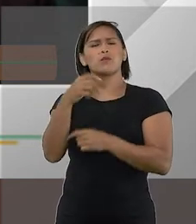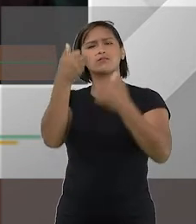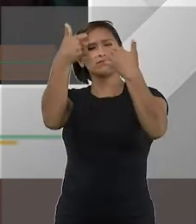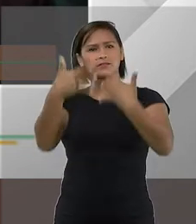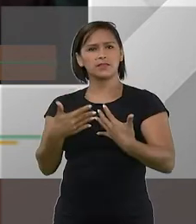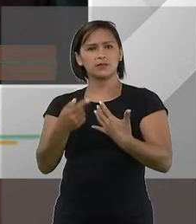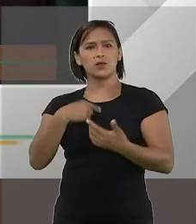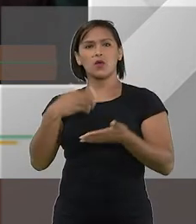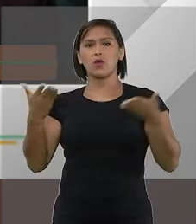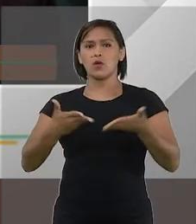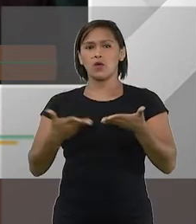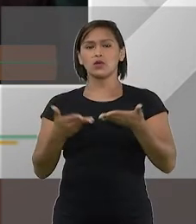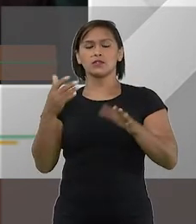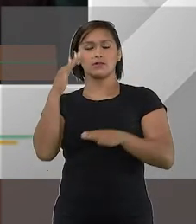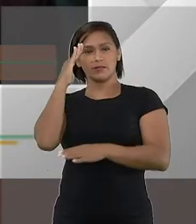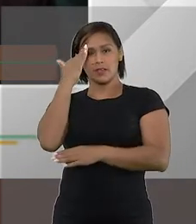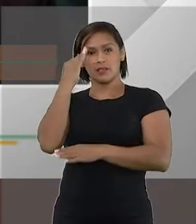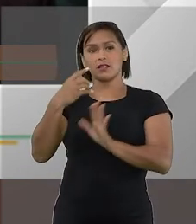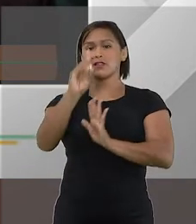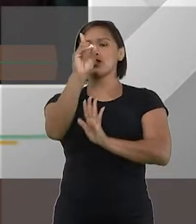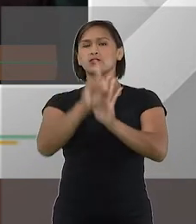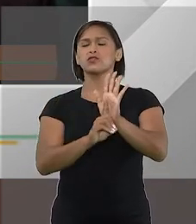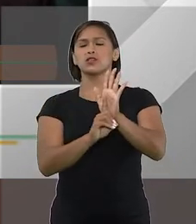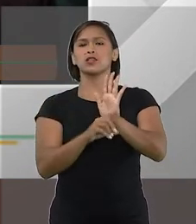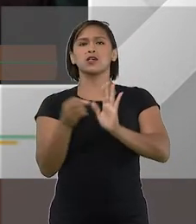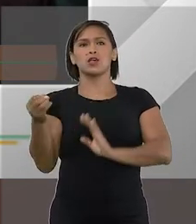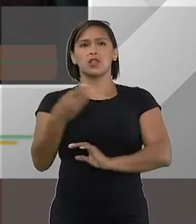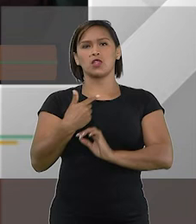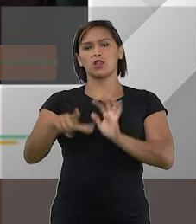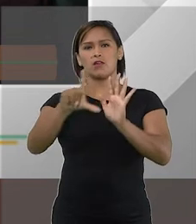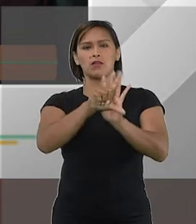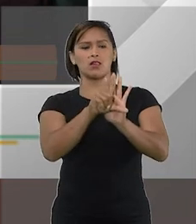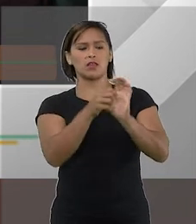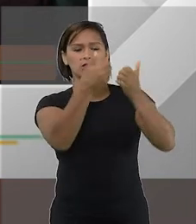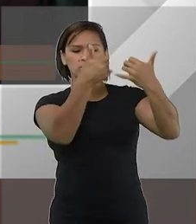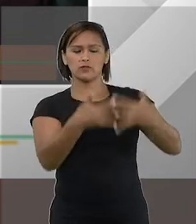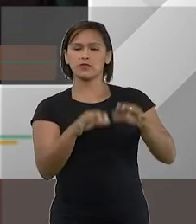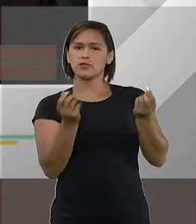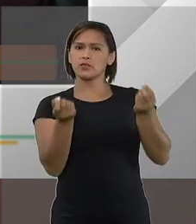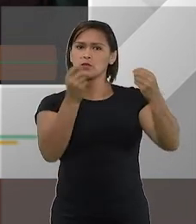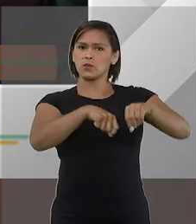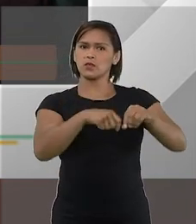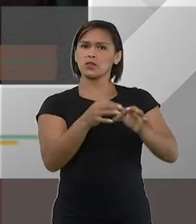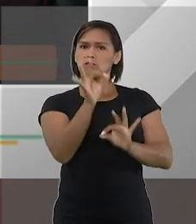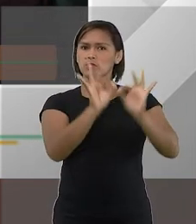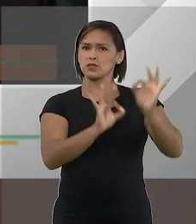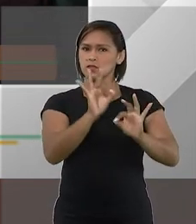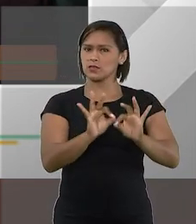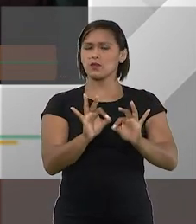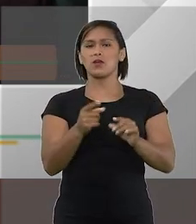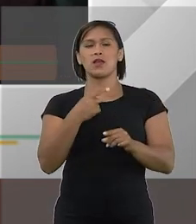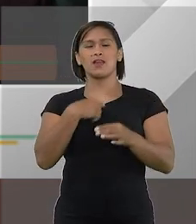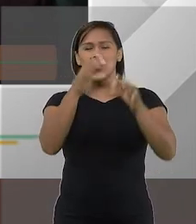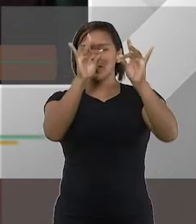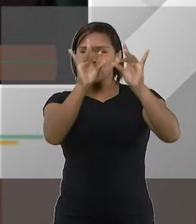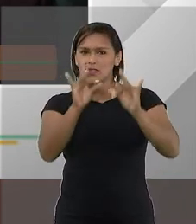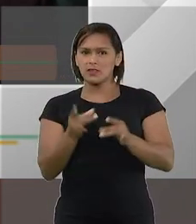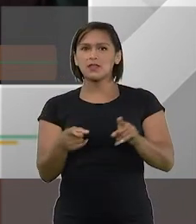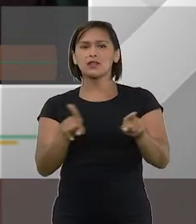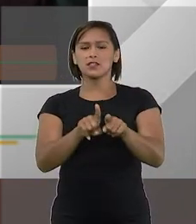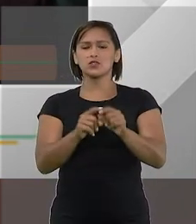como você falou, hoje nós vamos entender direito sobre a nova Lei de Recuperação Judicial e Falência. A gente vai saber